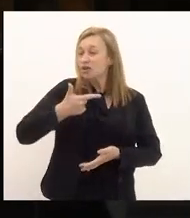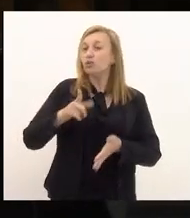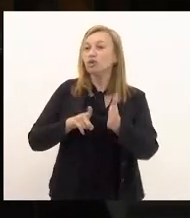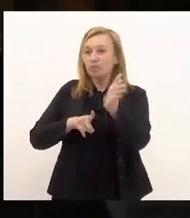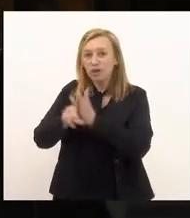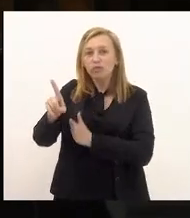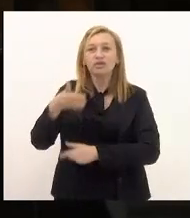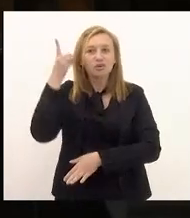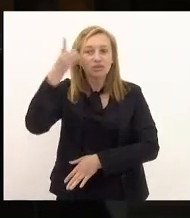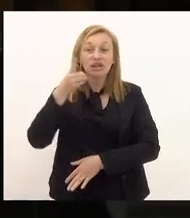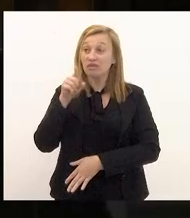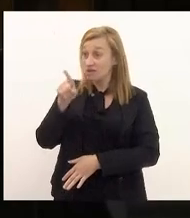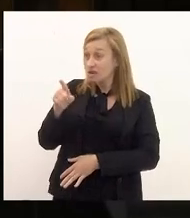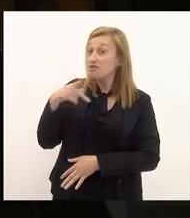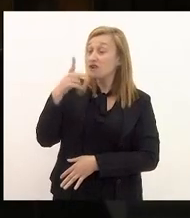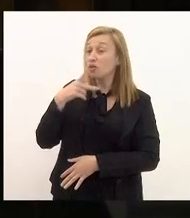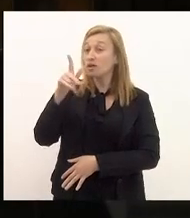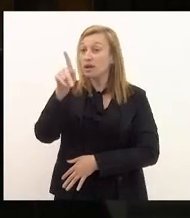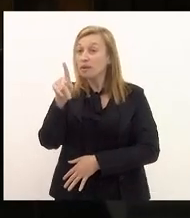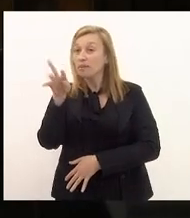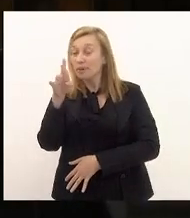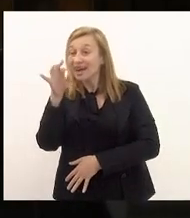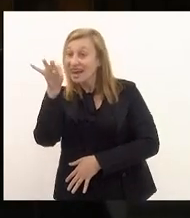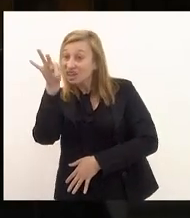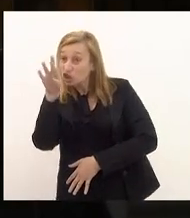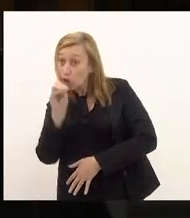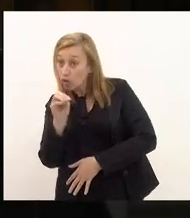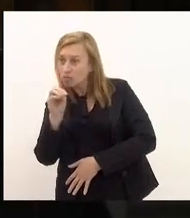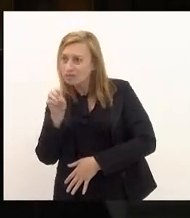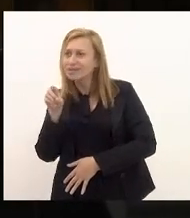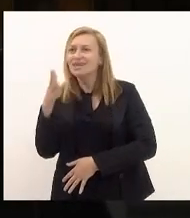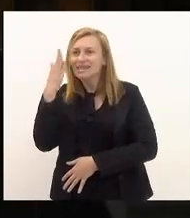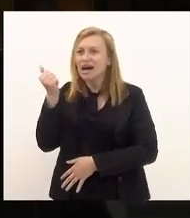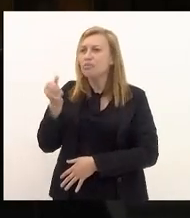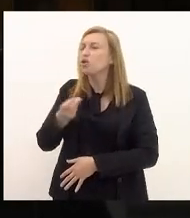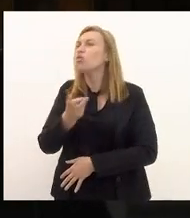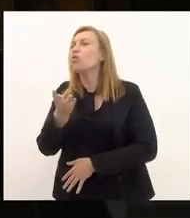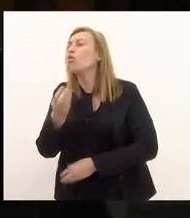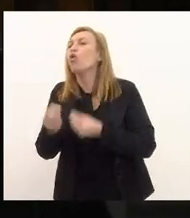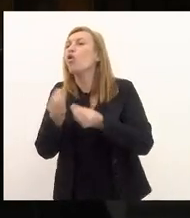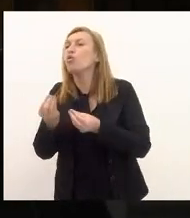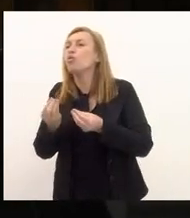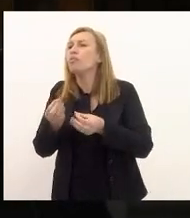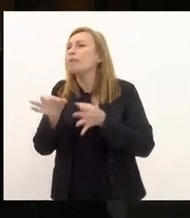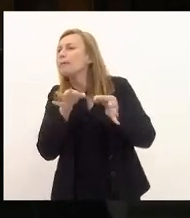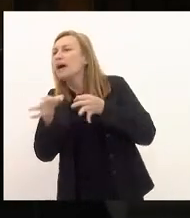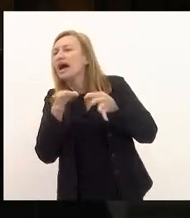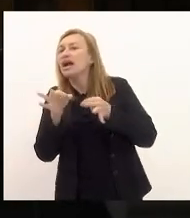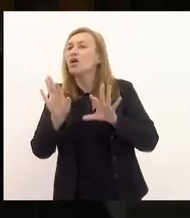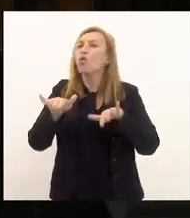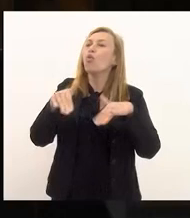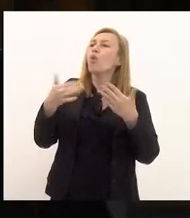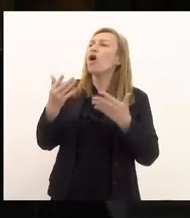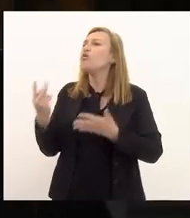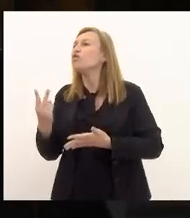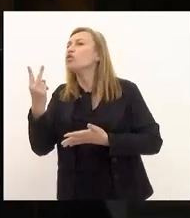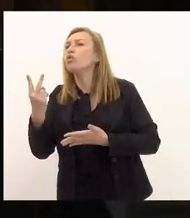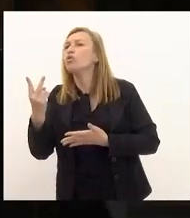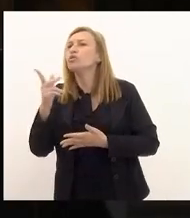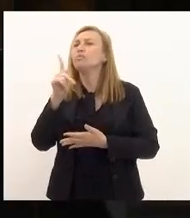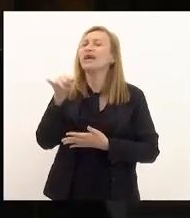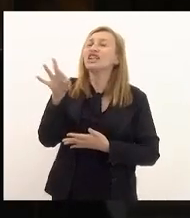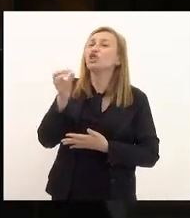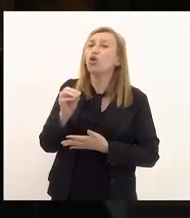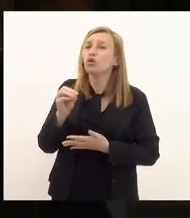deputada a senhora falou dos precatórios a senhora sabe quanto montam os precatórios sabe qual o valor dos precatórios